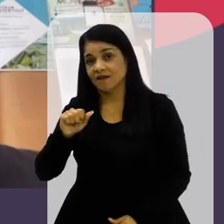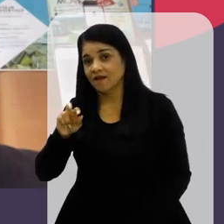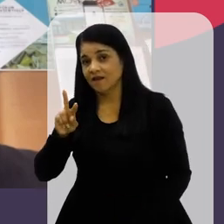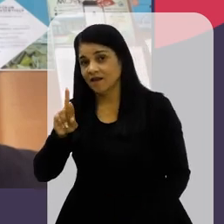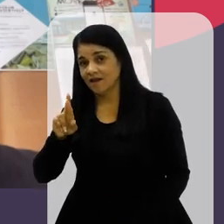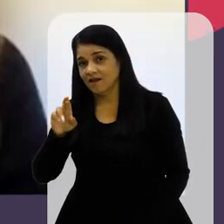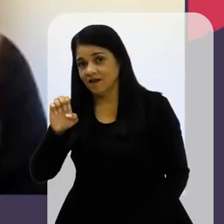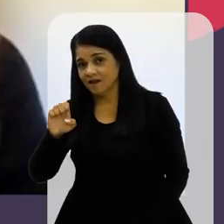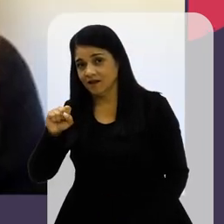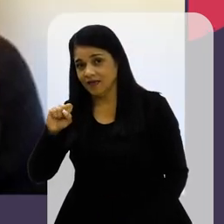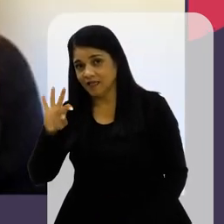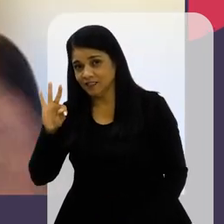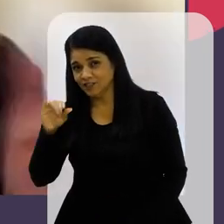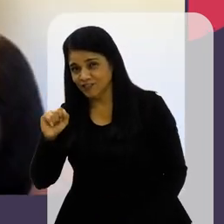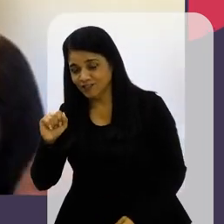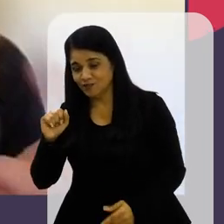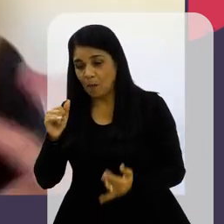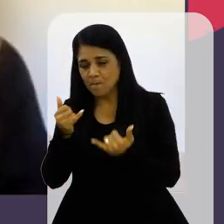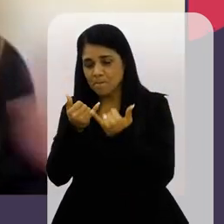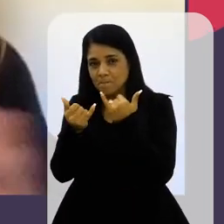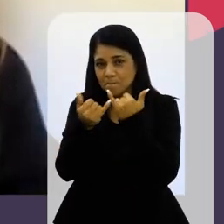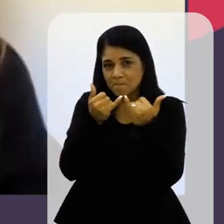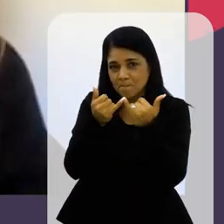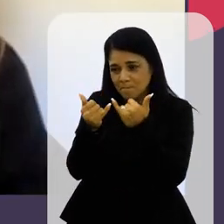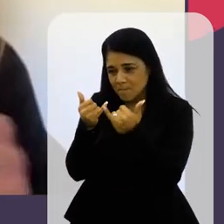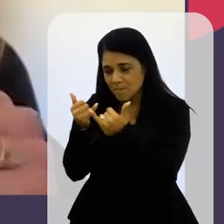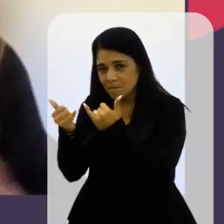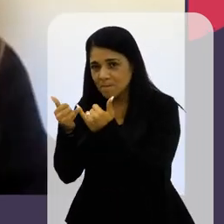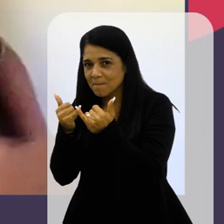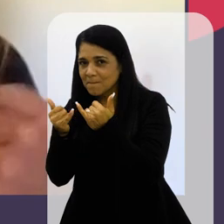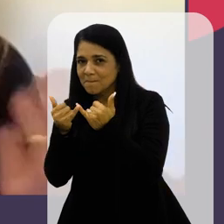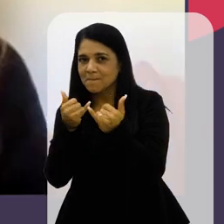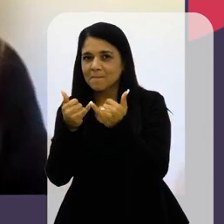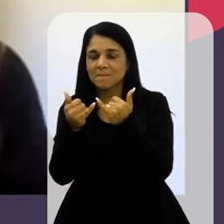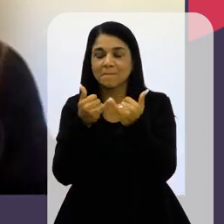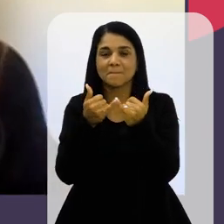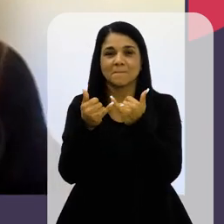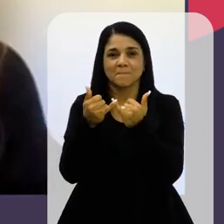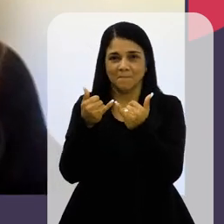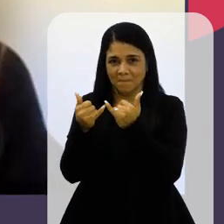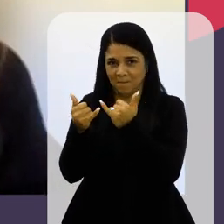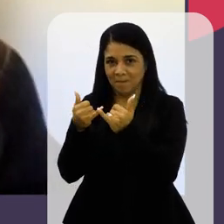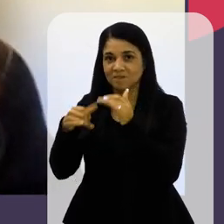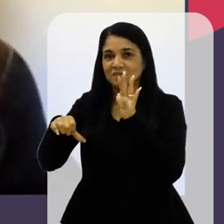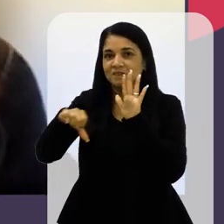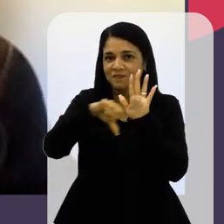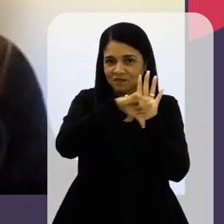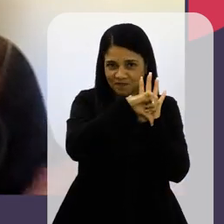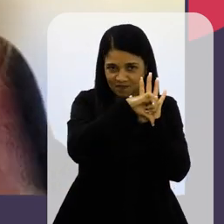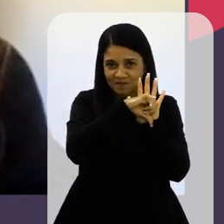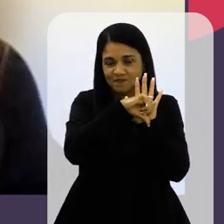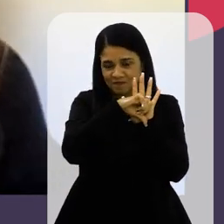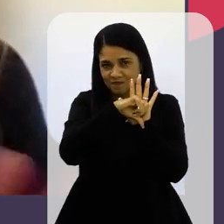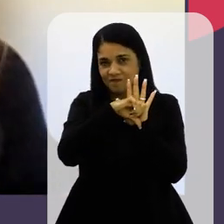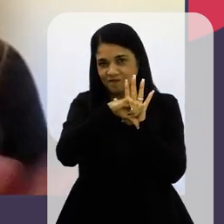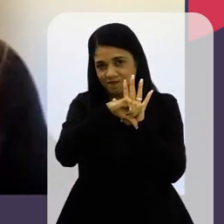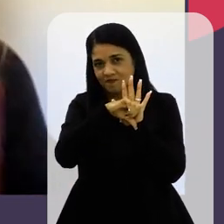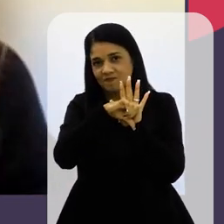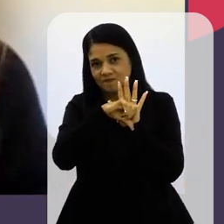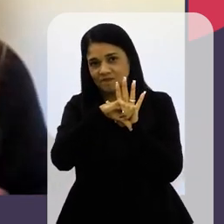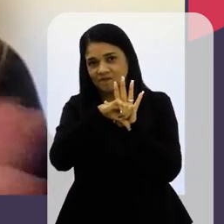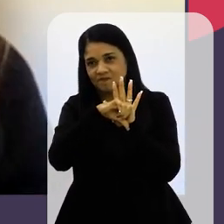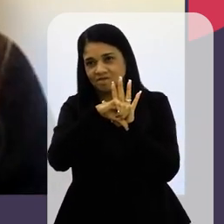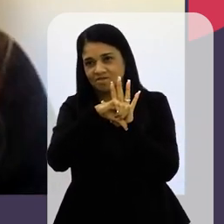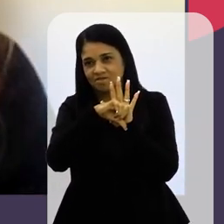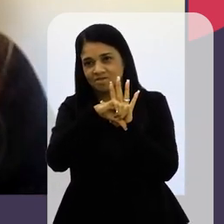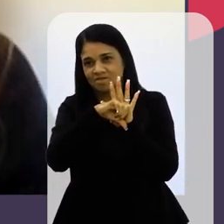E as arestas São as similaridades O quão Similar Esses crimes Eles